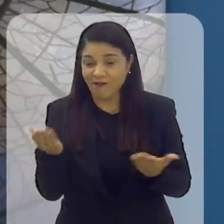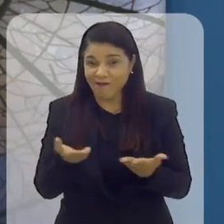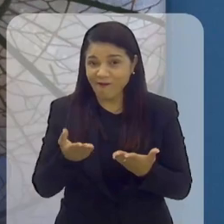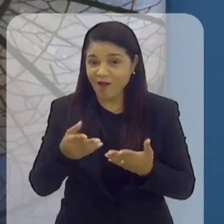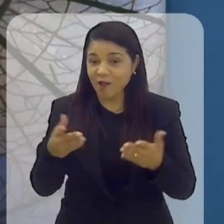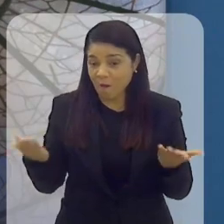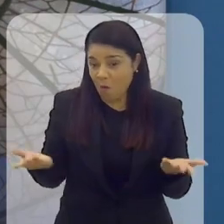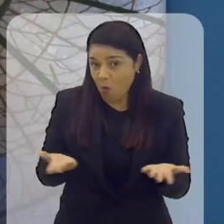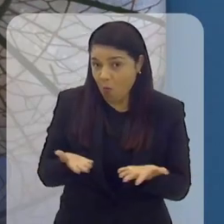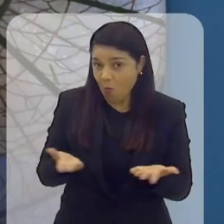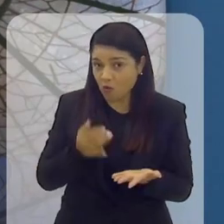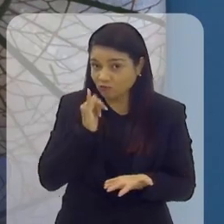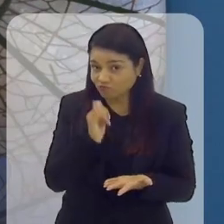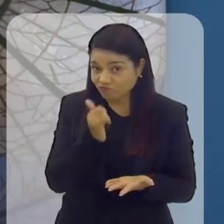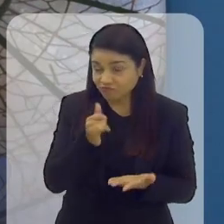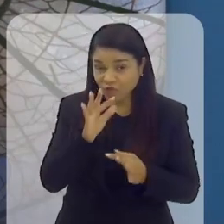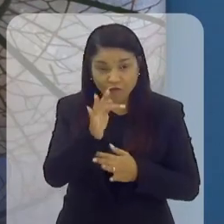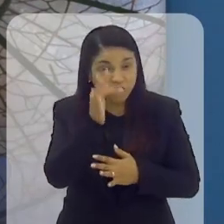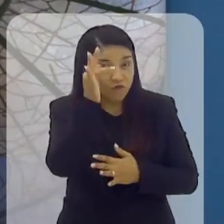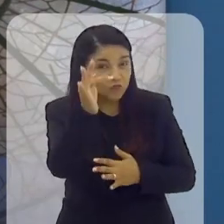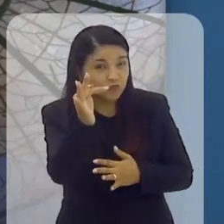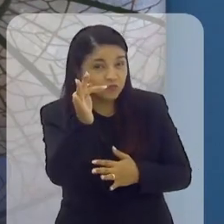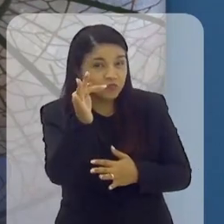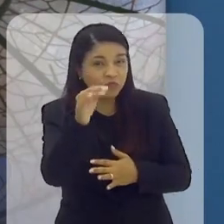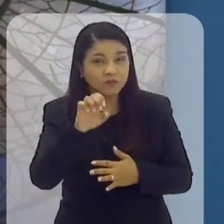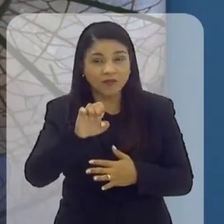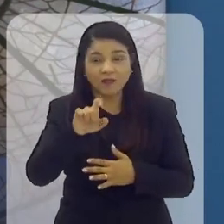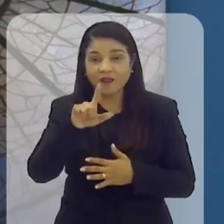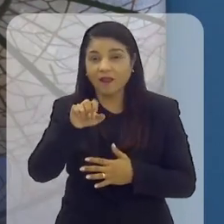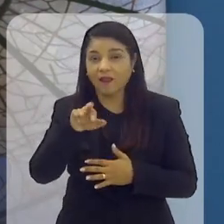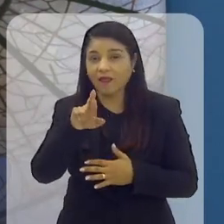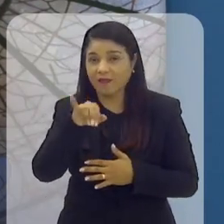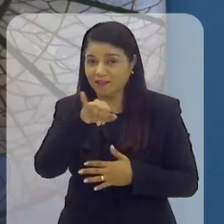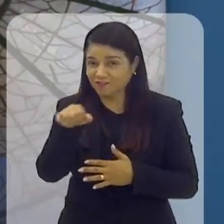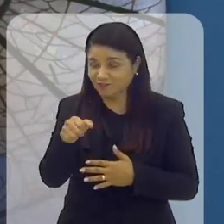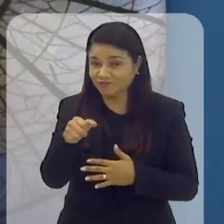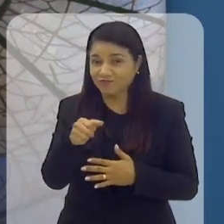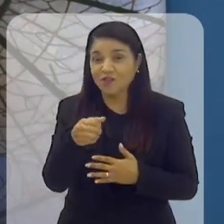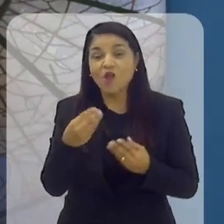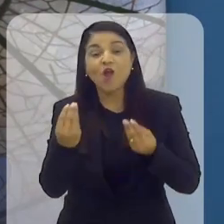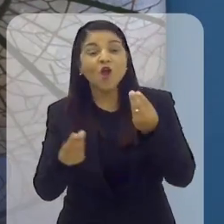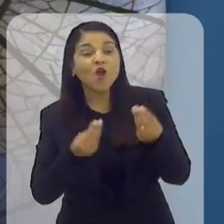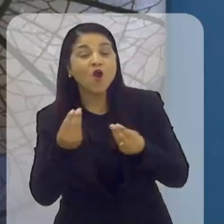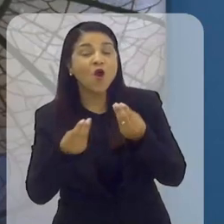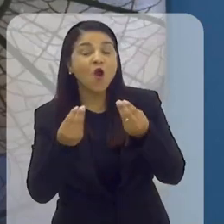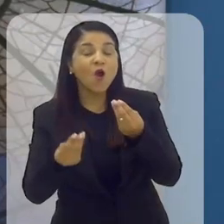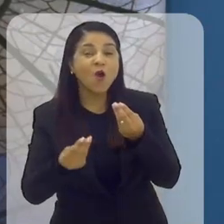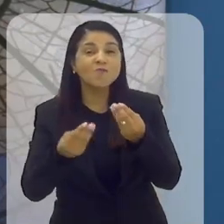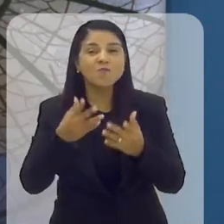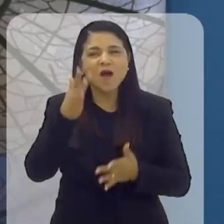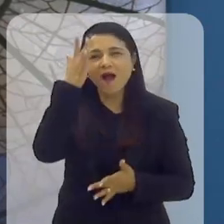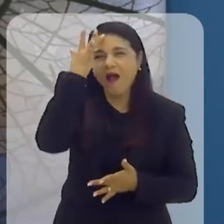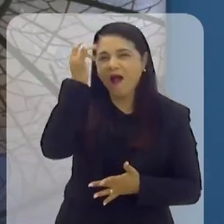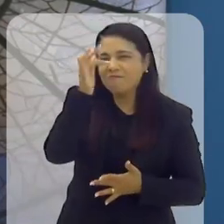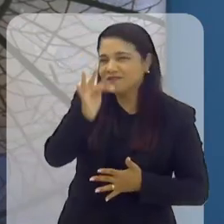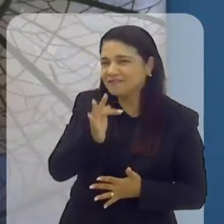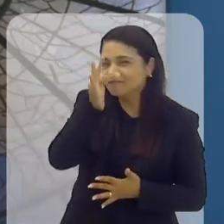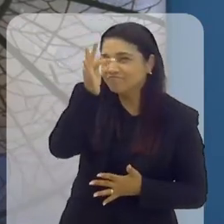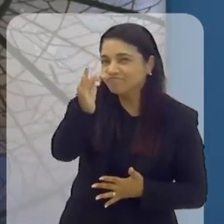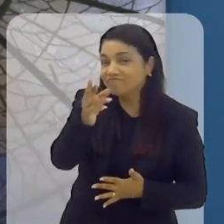vamos falar um pouco sobre o presente e o futuro. Como diria o poeta, como será o